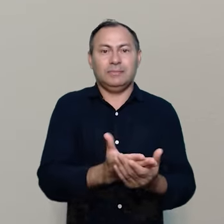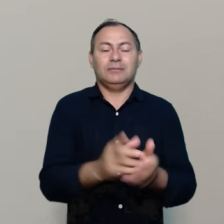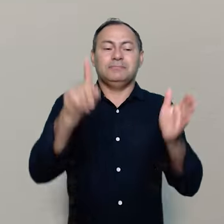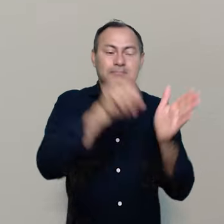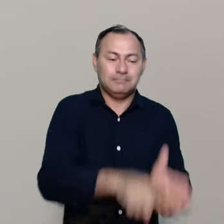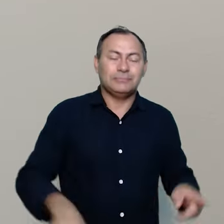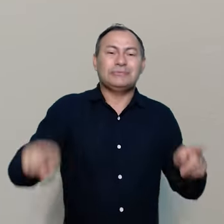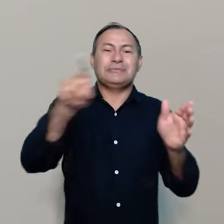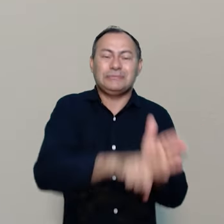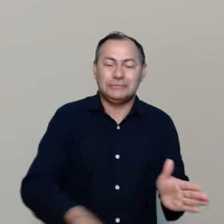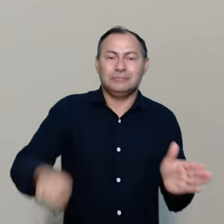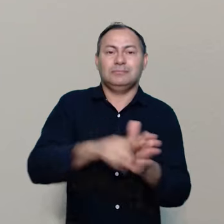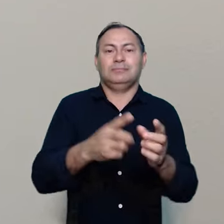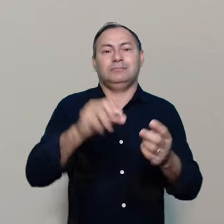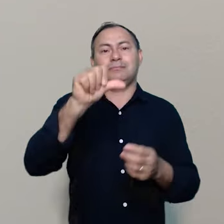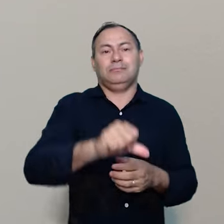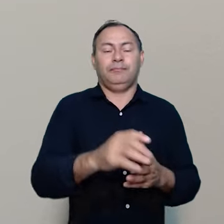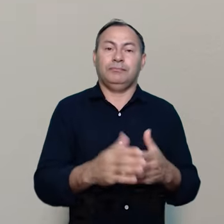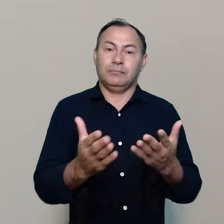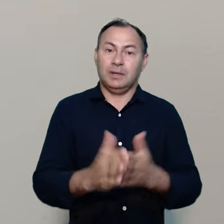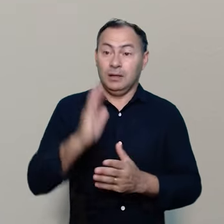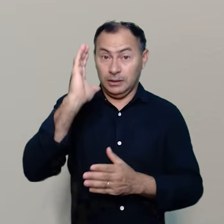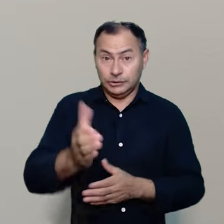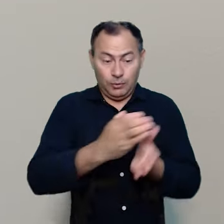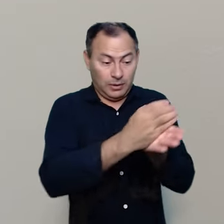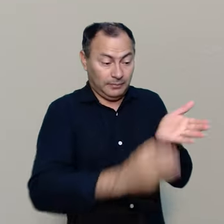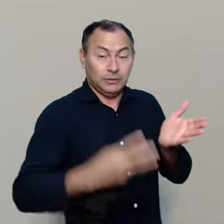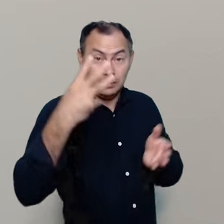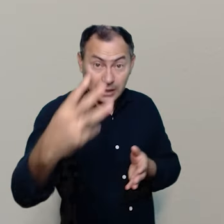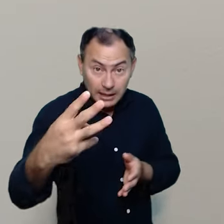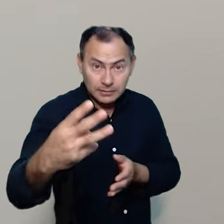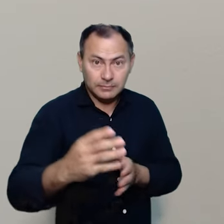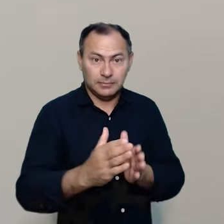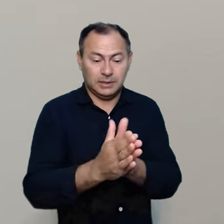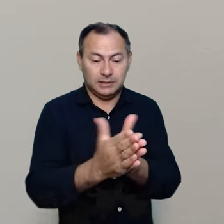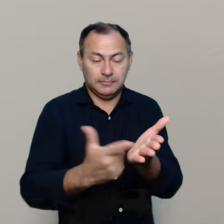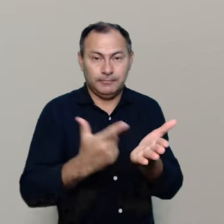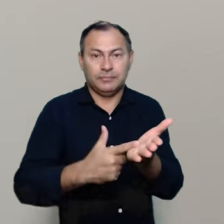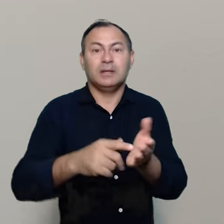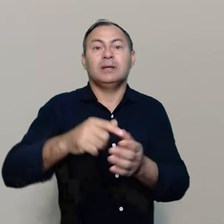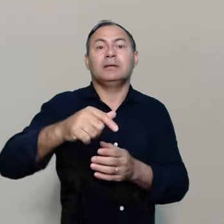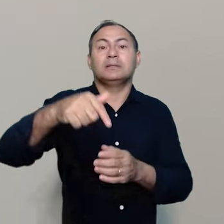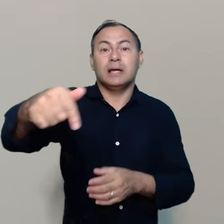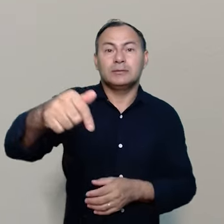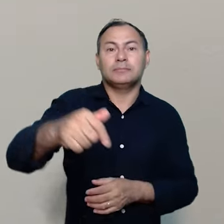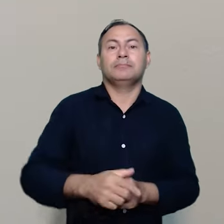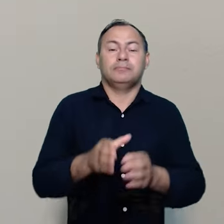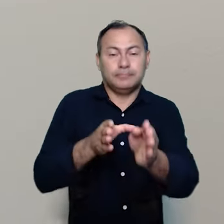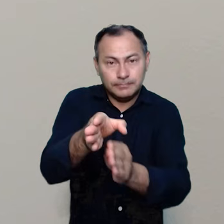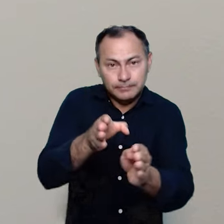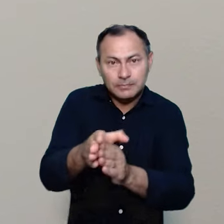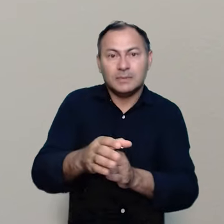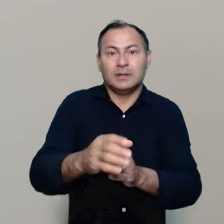repetição estéreo do rito. Já o capítulo 3 deste caderno, 7, são as